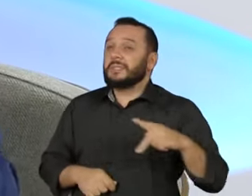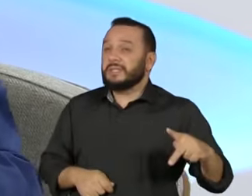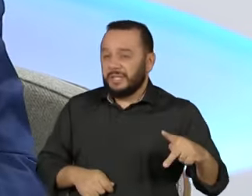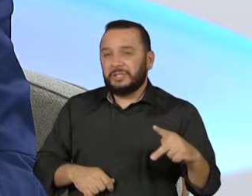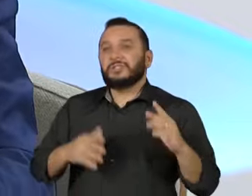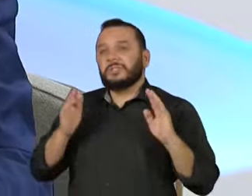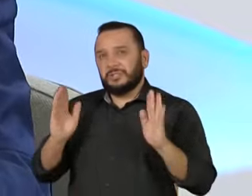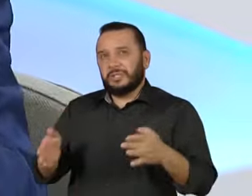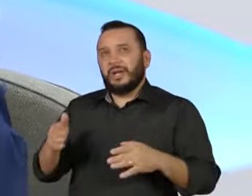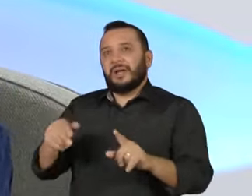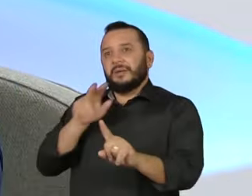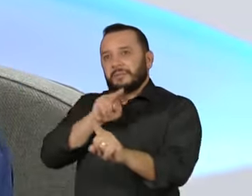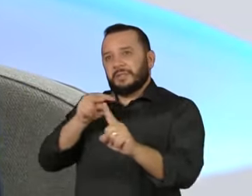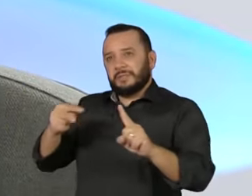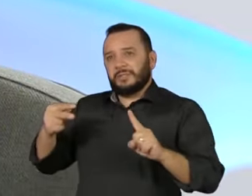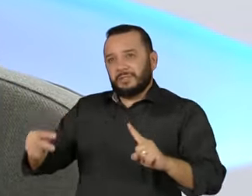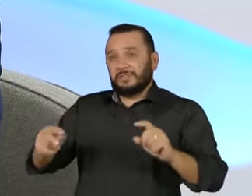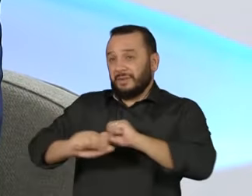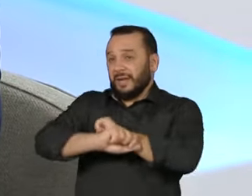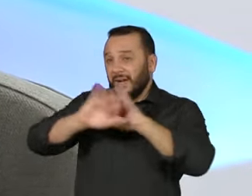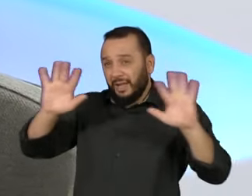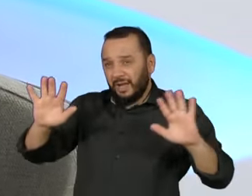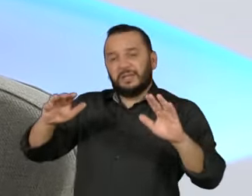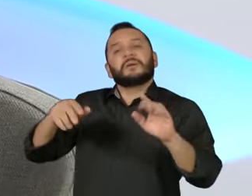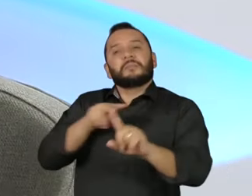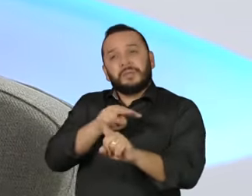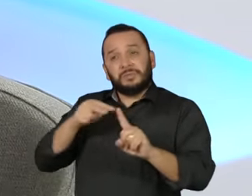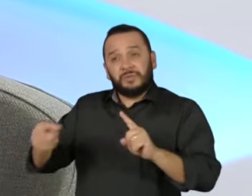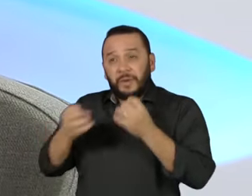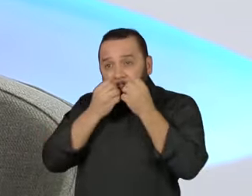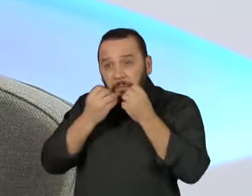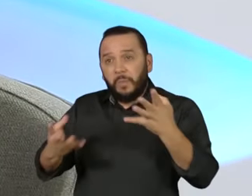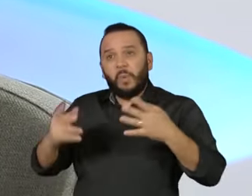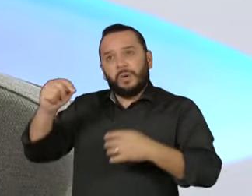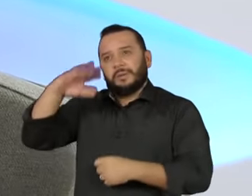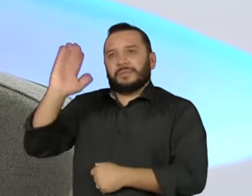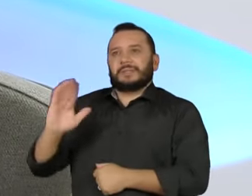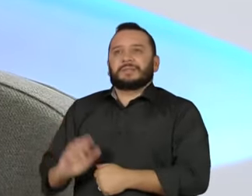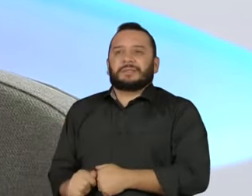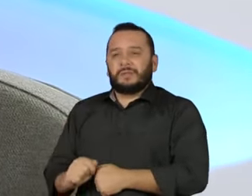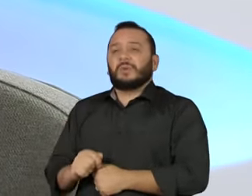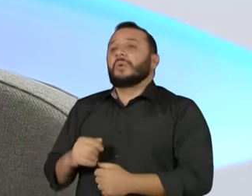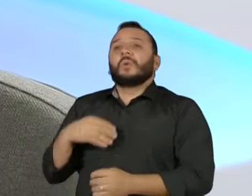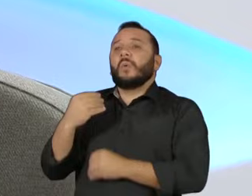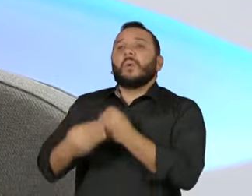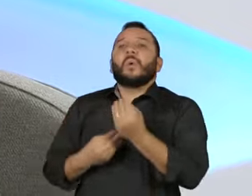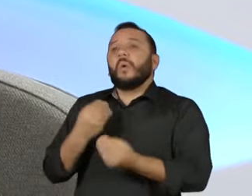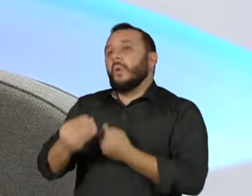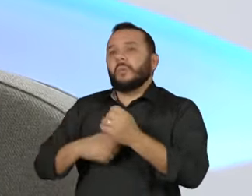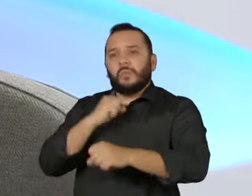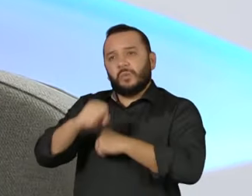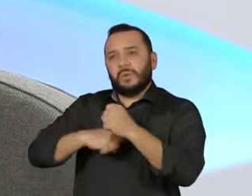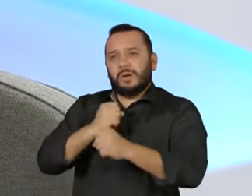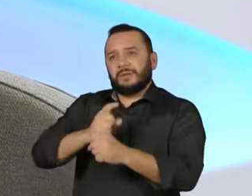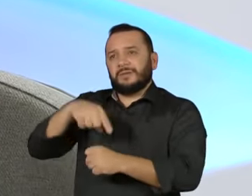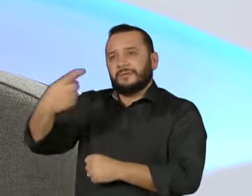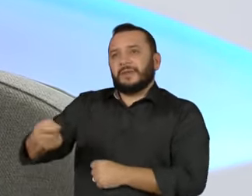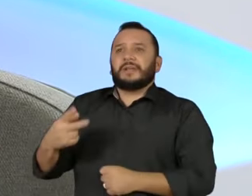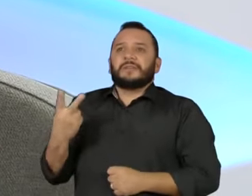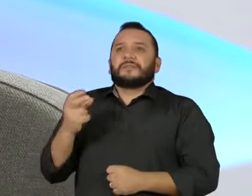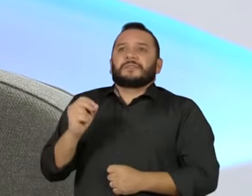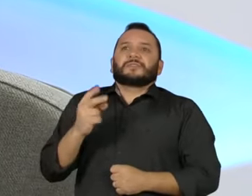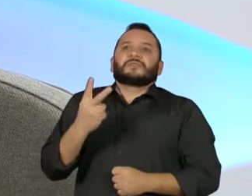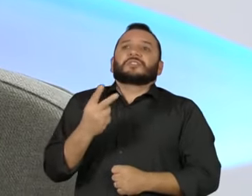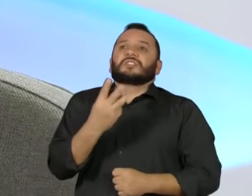falar isso para o país, qual o rumo que nós vamos dar para o Brasil a partir do início do ano que vem. É isso que eu espero e